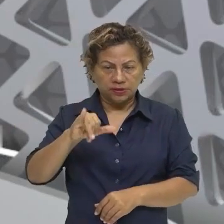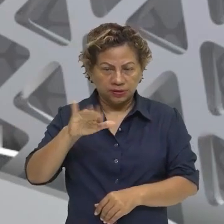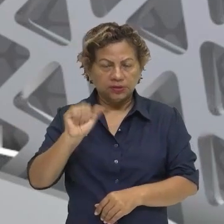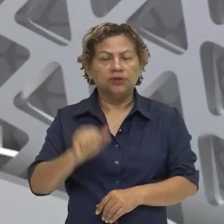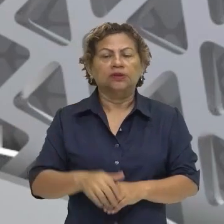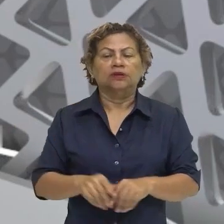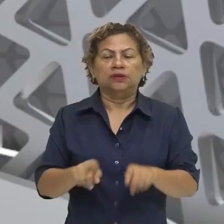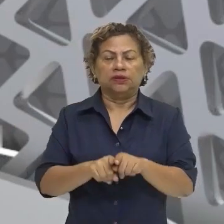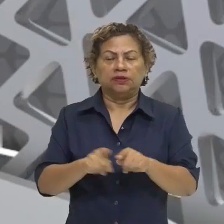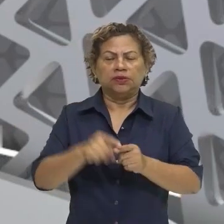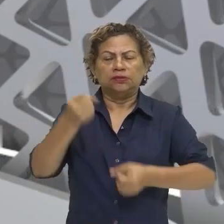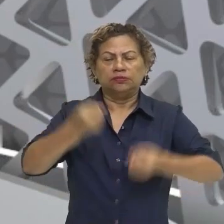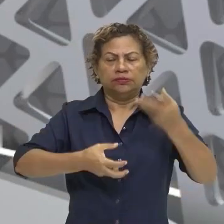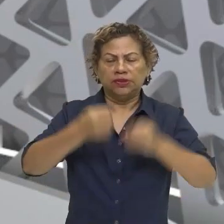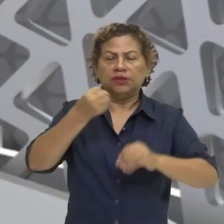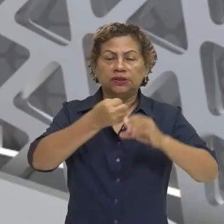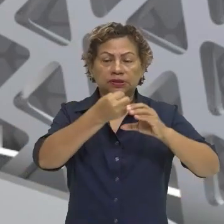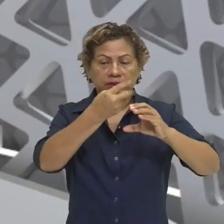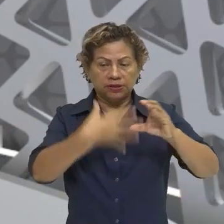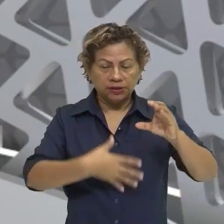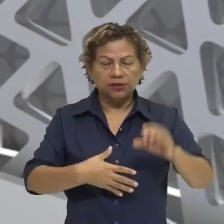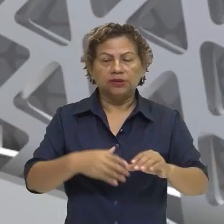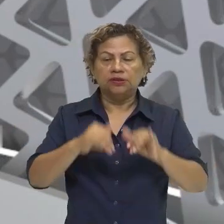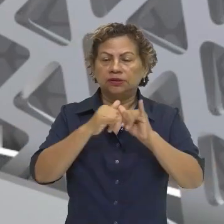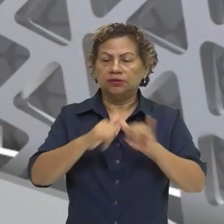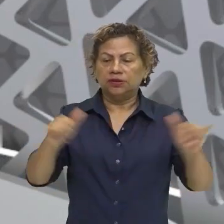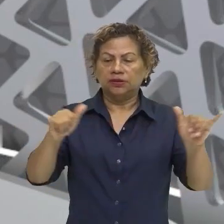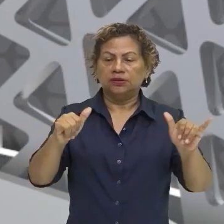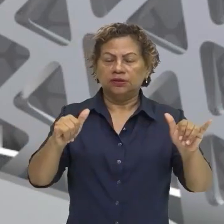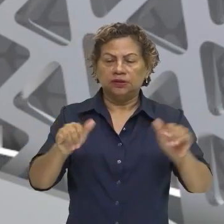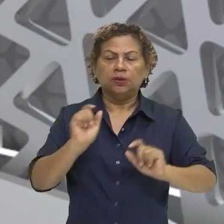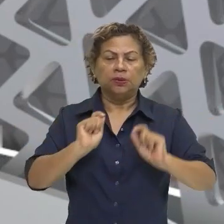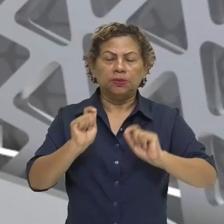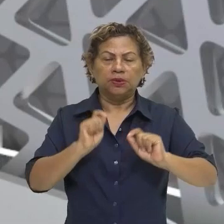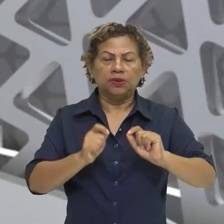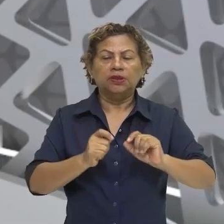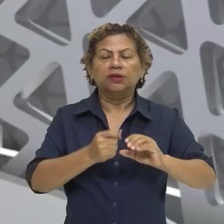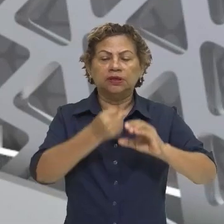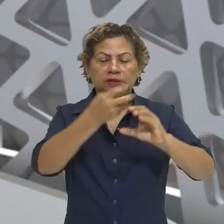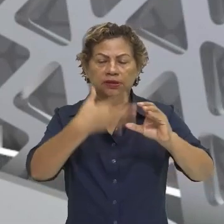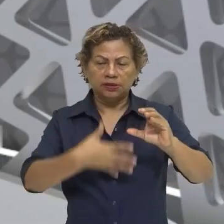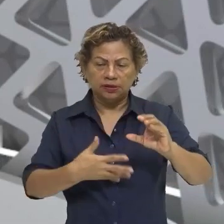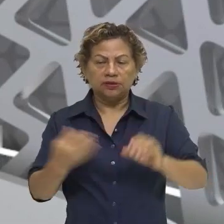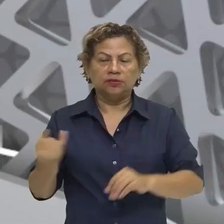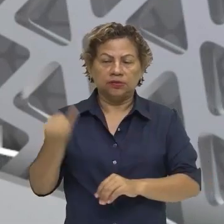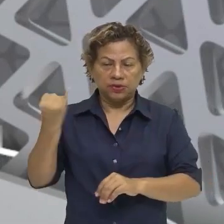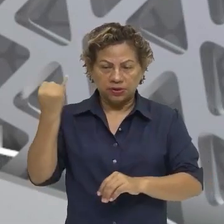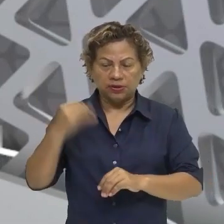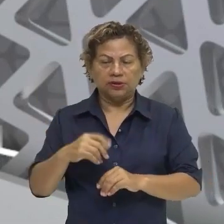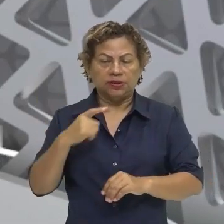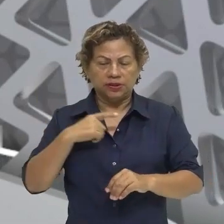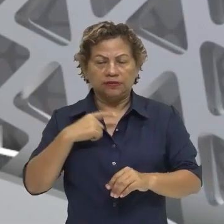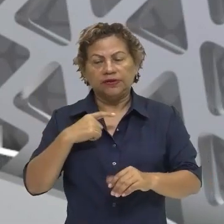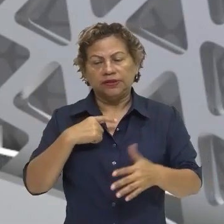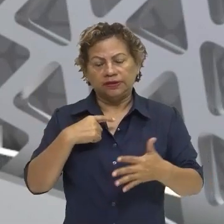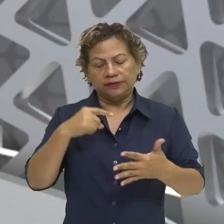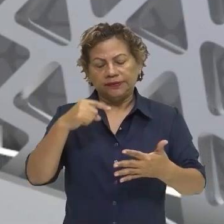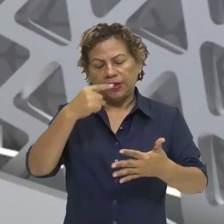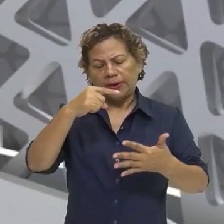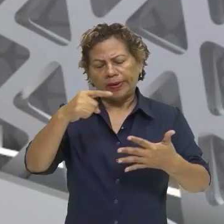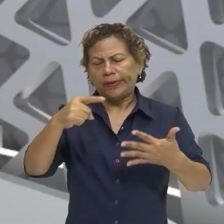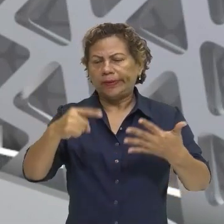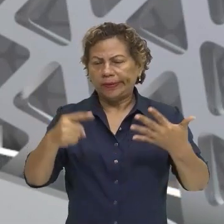falamos também das características da notícia, o que que caracteriza uma notícia, né? Ela vai ter uns textos de cunho